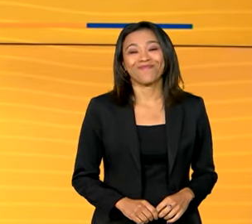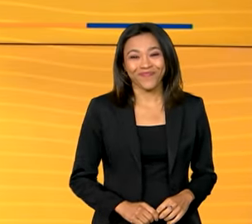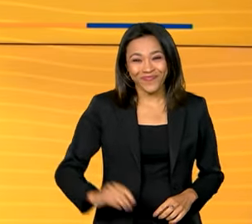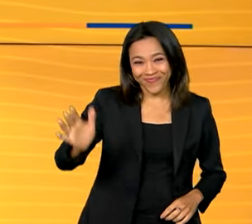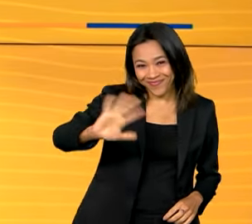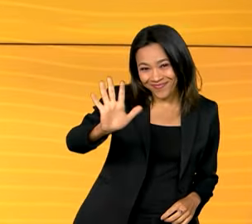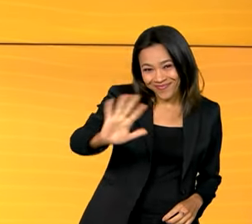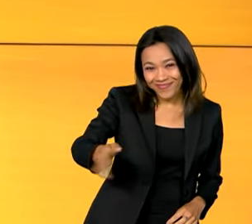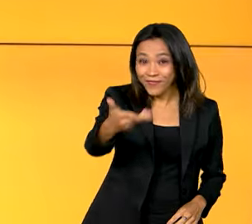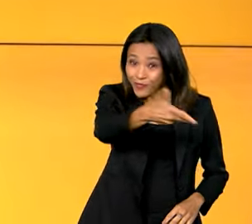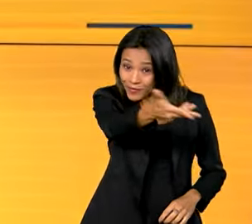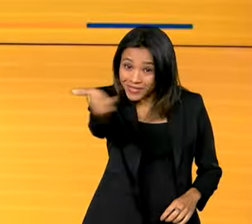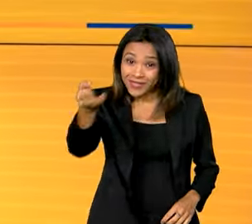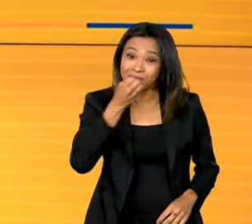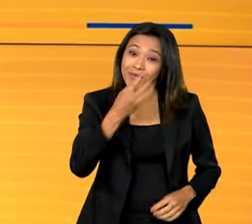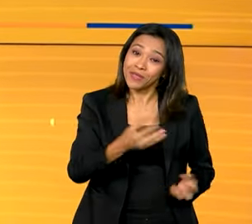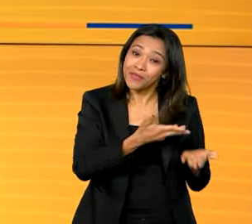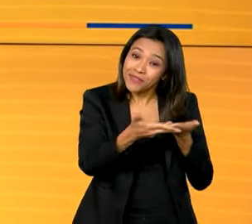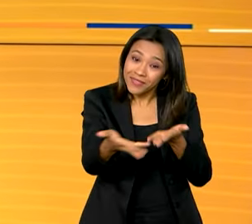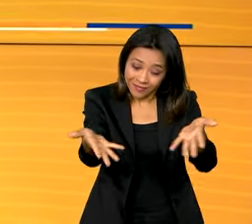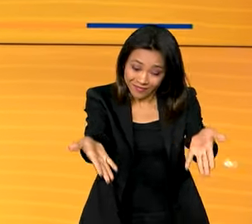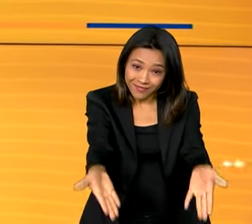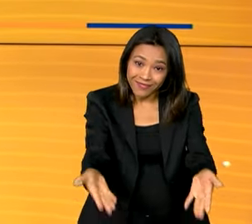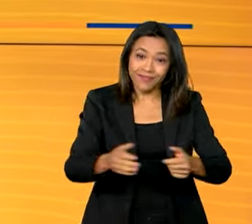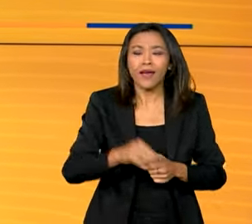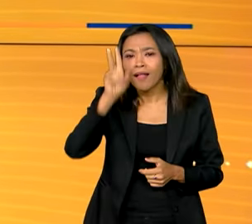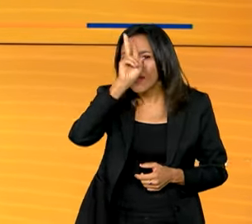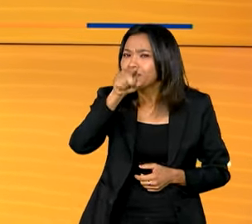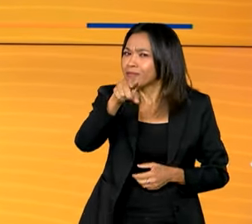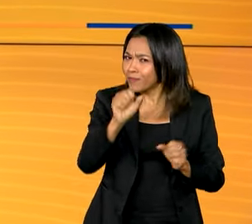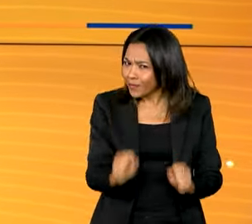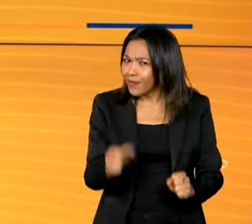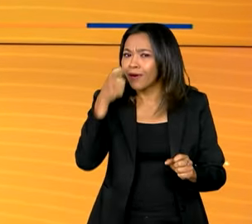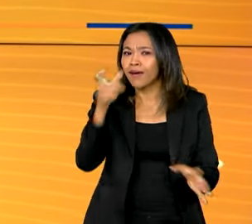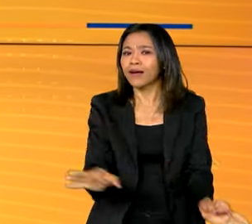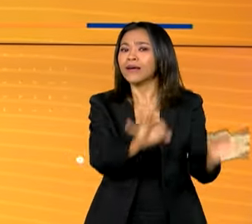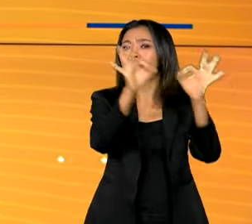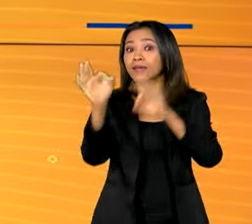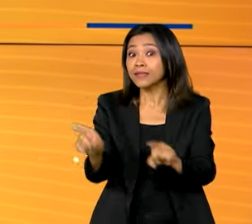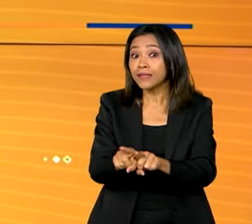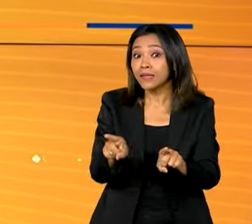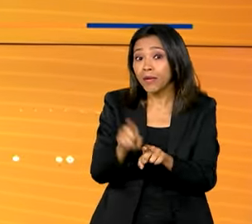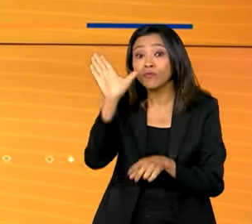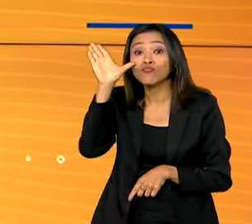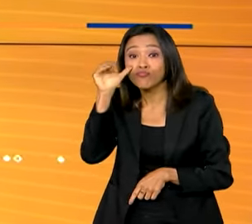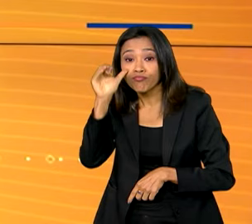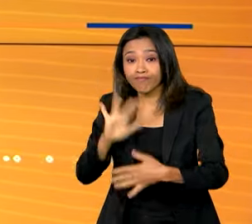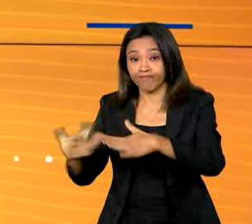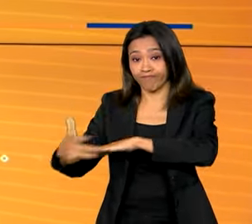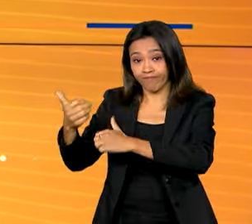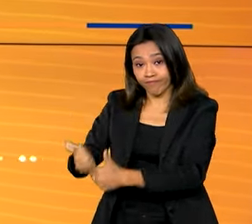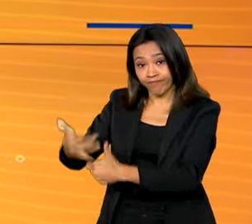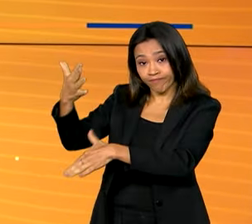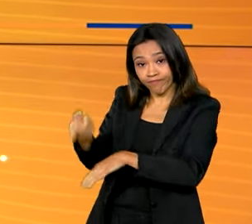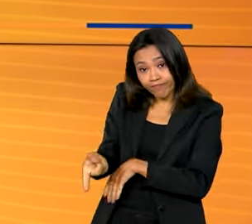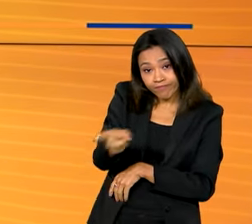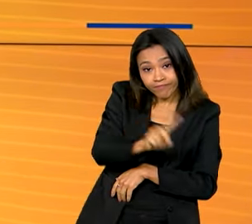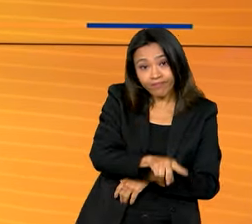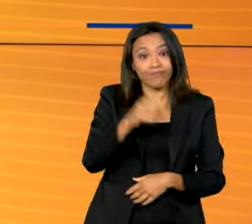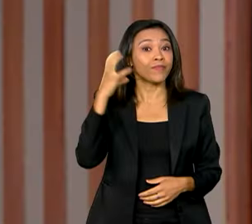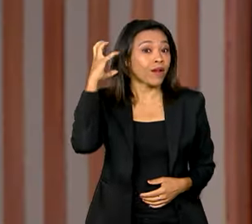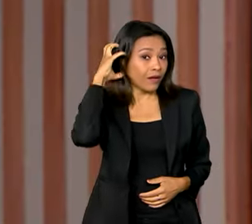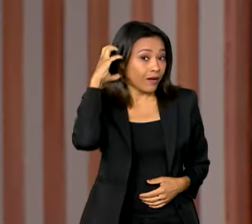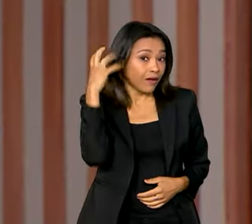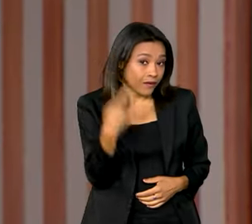Olá, seja bem-vindo ao canal GOV. Lembrando que você pode nos acompanhar também ao vivo pelas redes sociais e pela Rádio